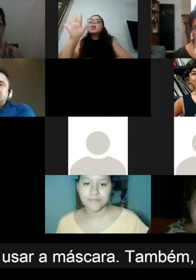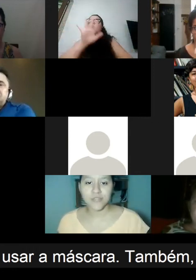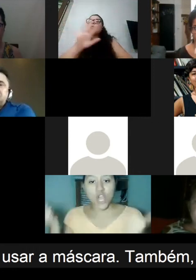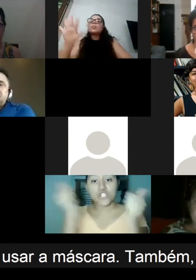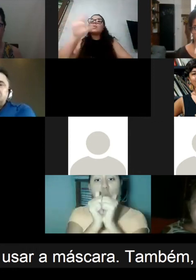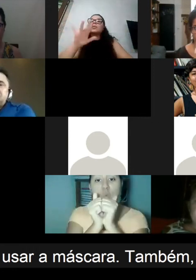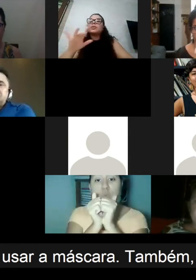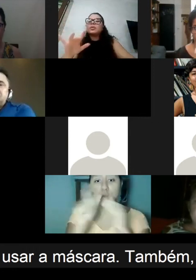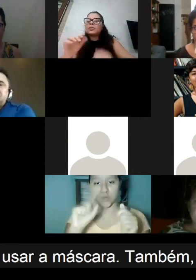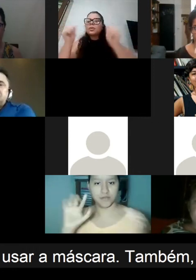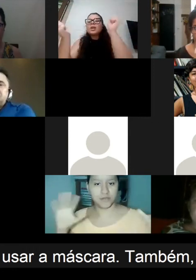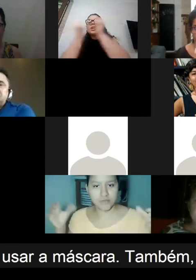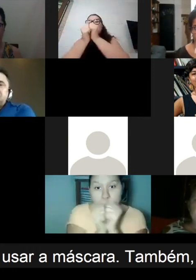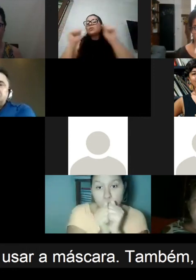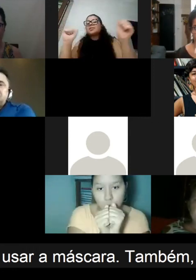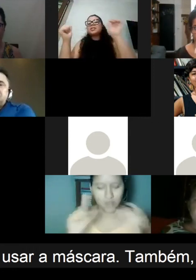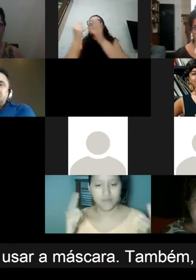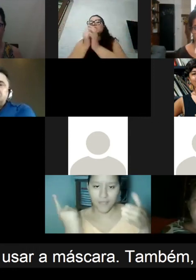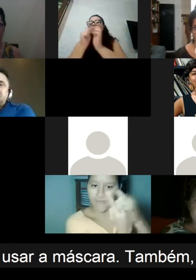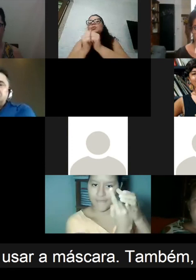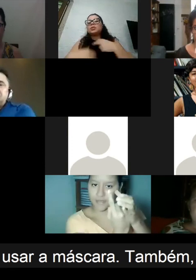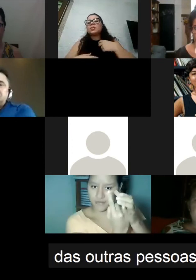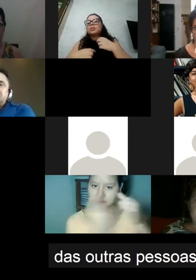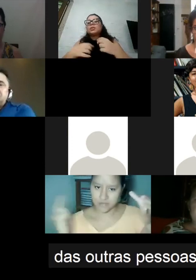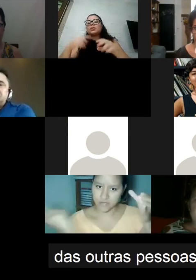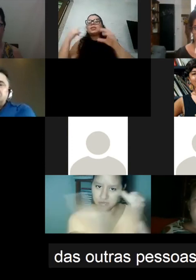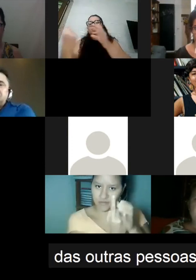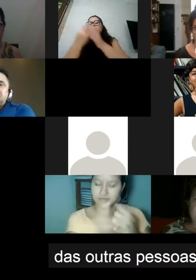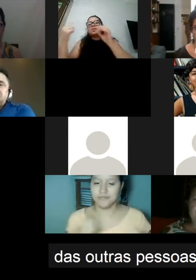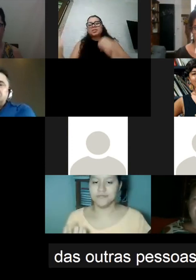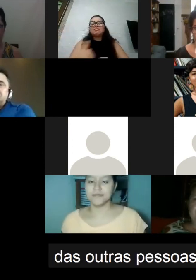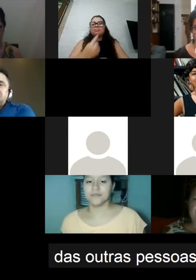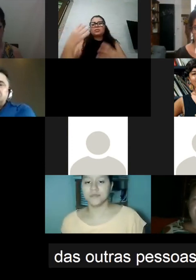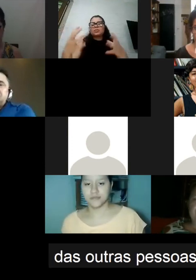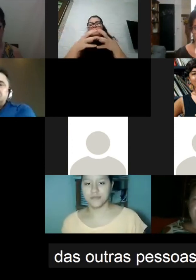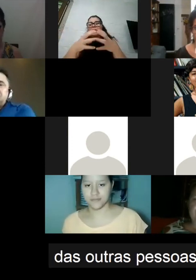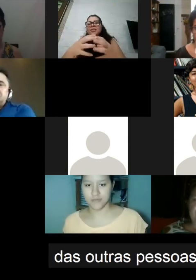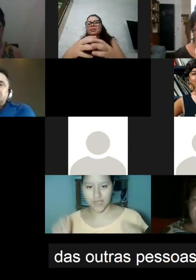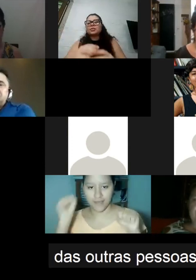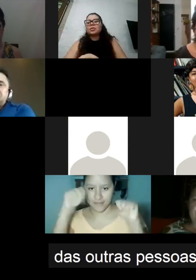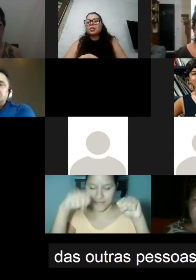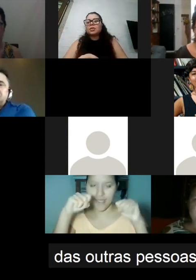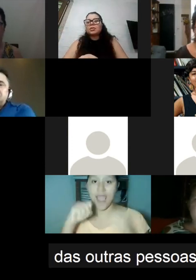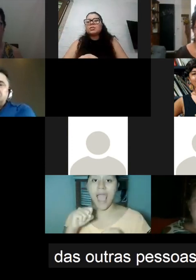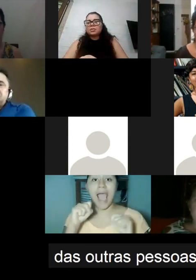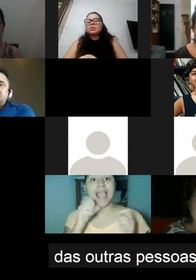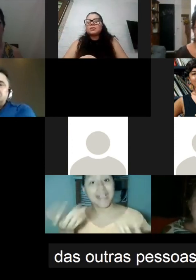um minuto ele não consegue estar junto das outras pessoas ele não nos ambientes